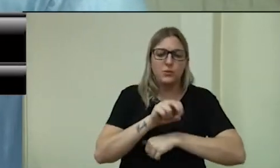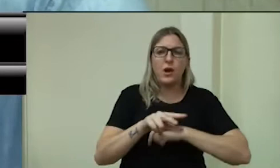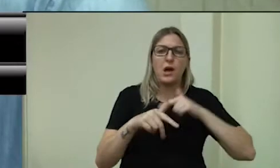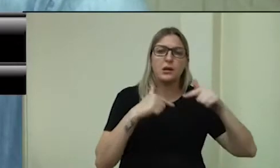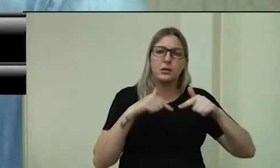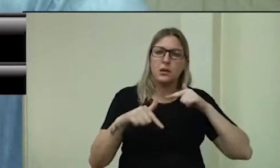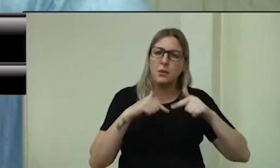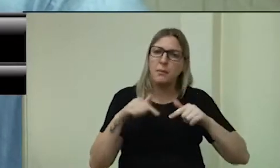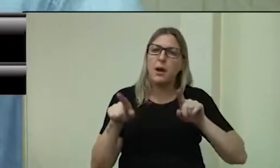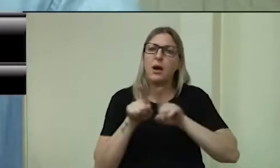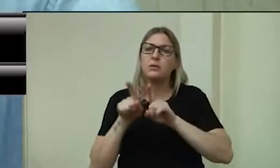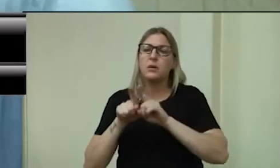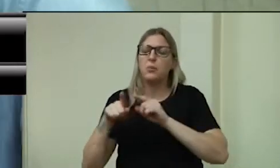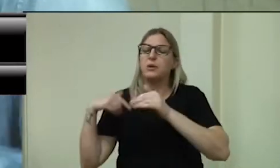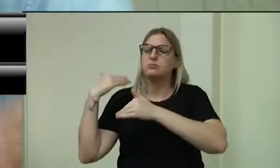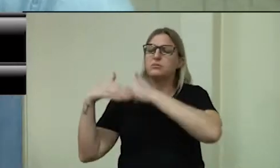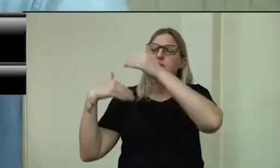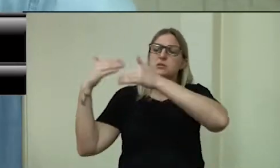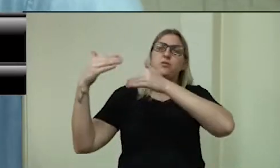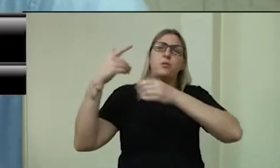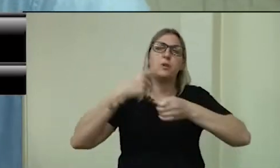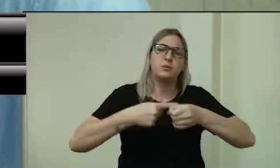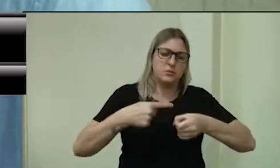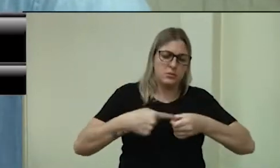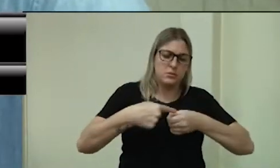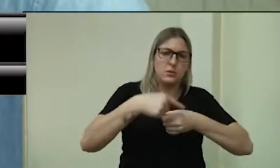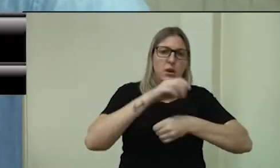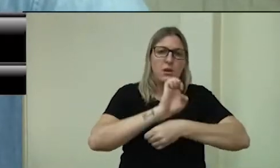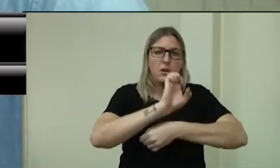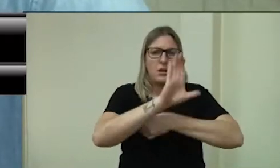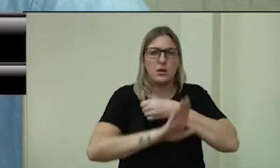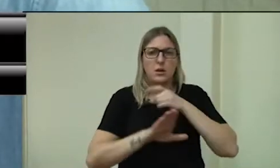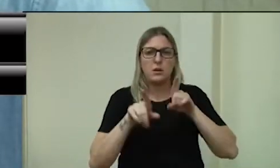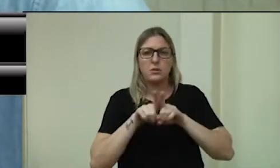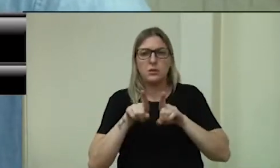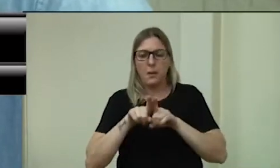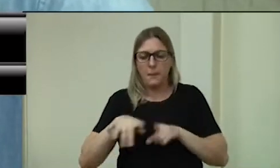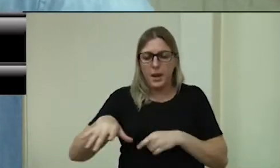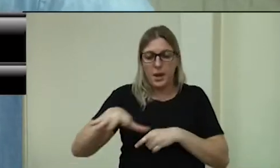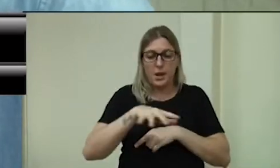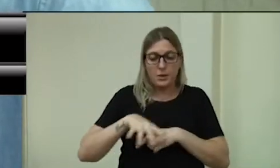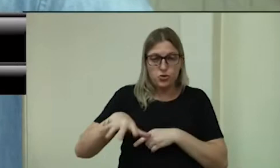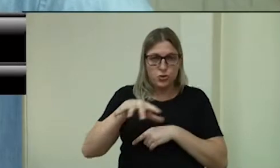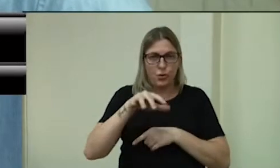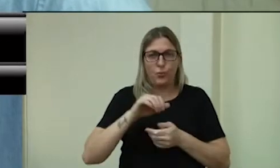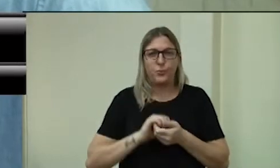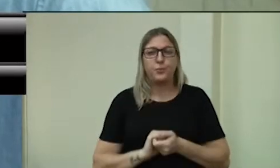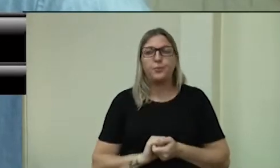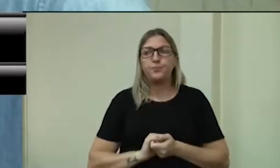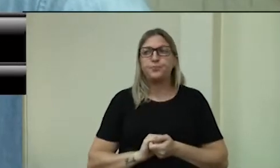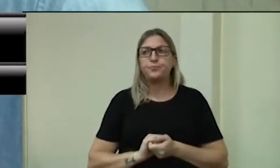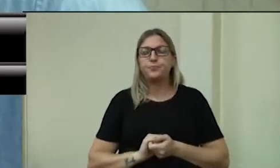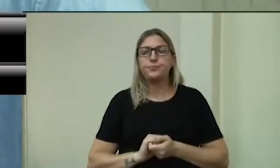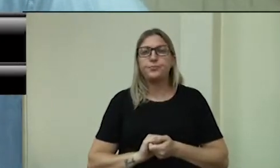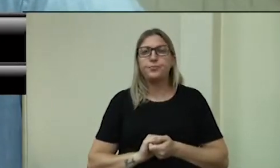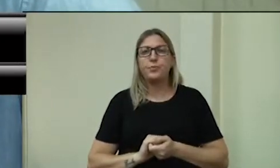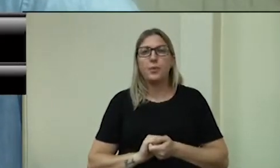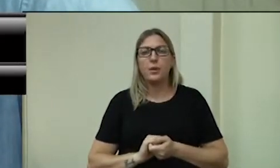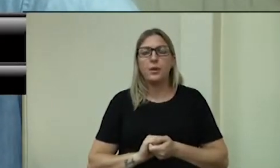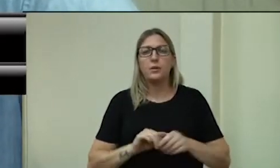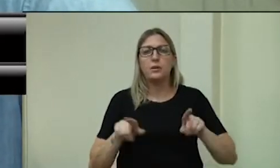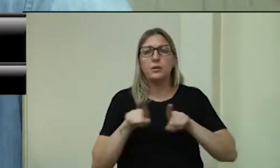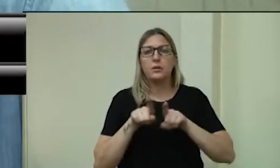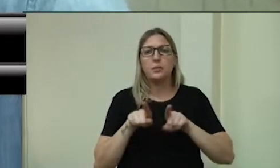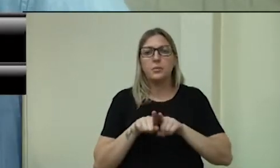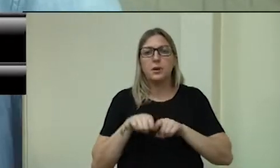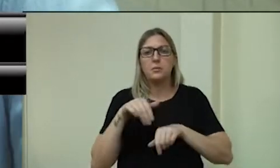para a nossa cidade de Erechim, mas como para toda a região. E também é mais qualificação,